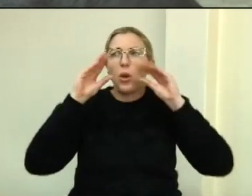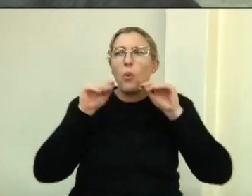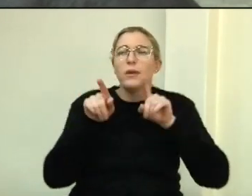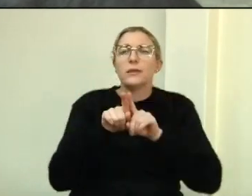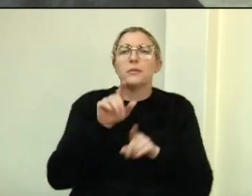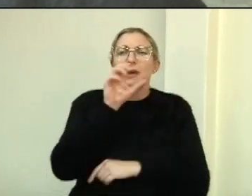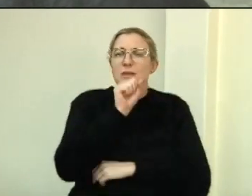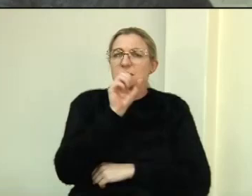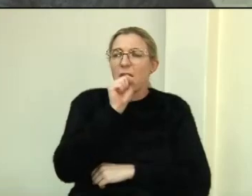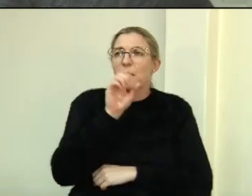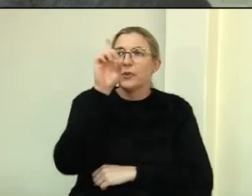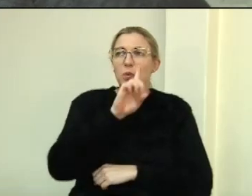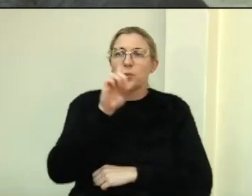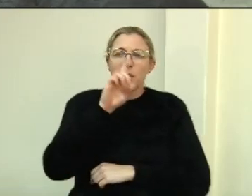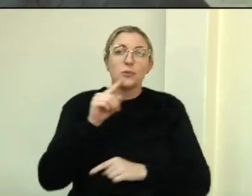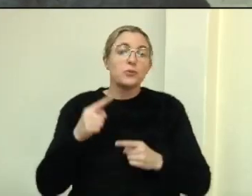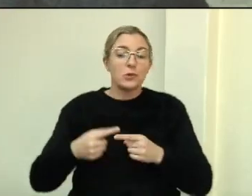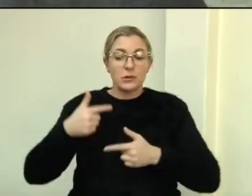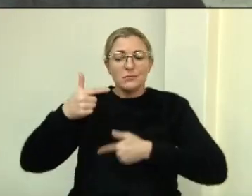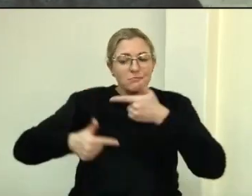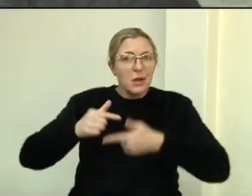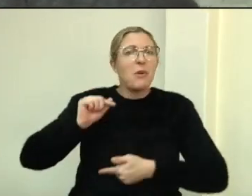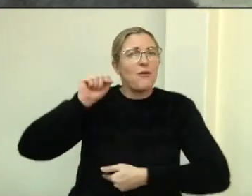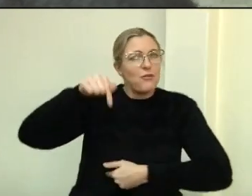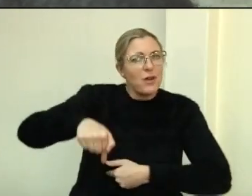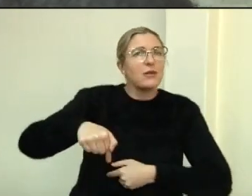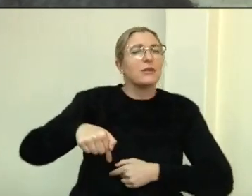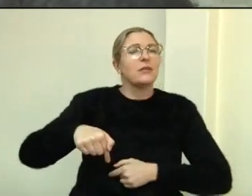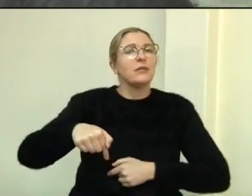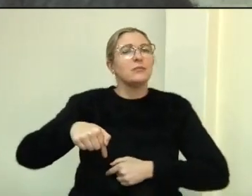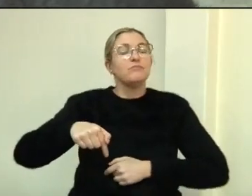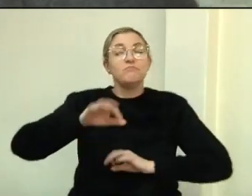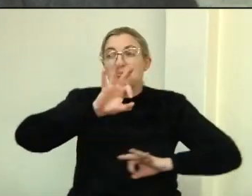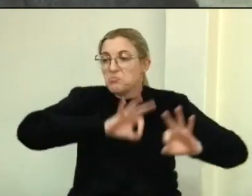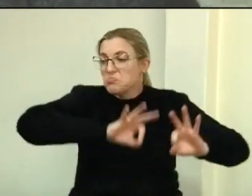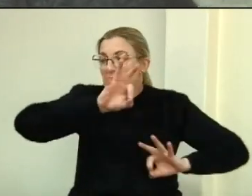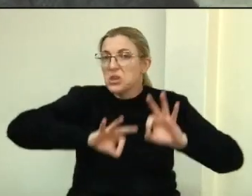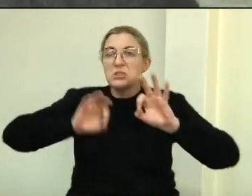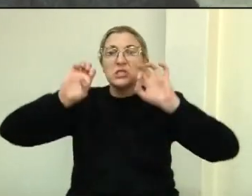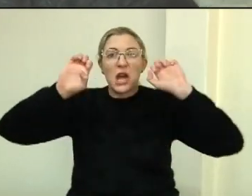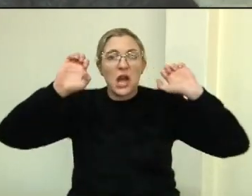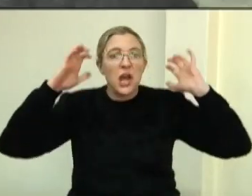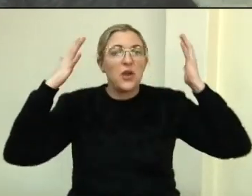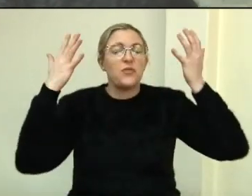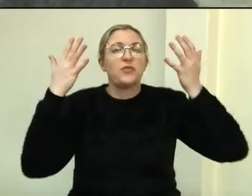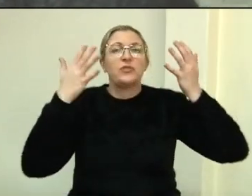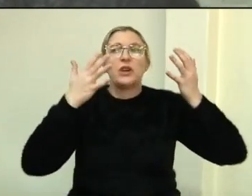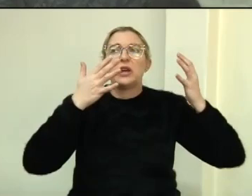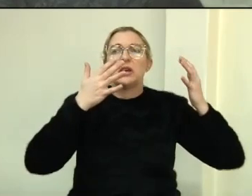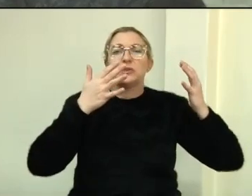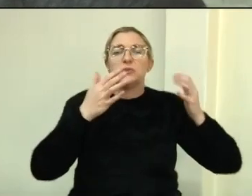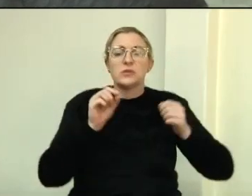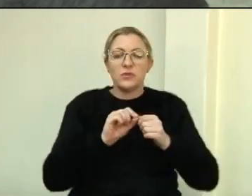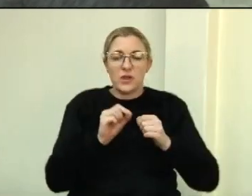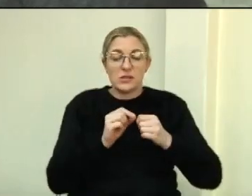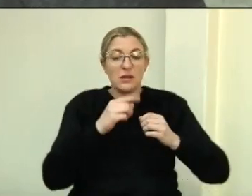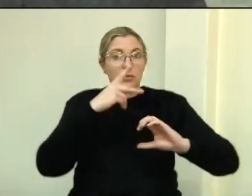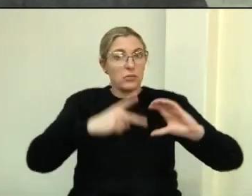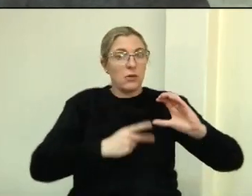eventos, recebendo as pessoas, fazendo com que o espaço funcionasse adequadamente.